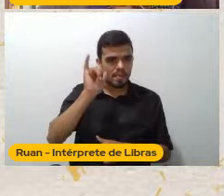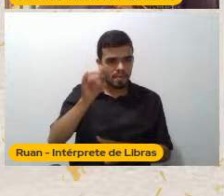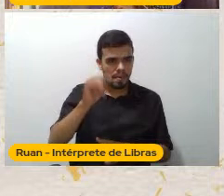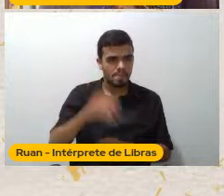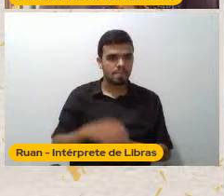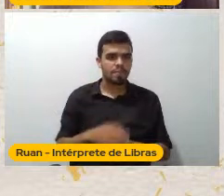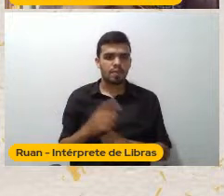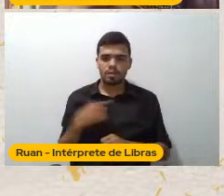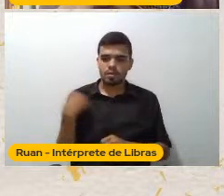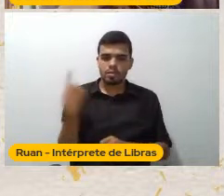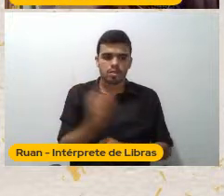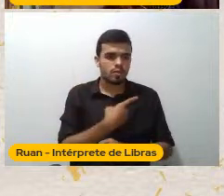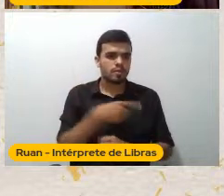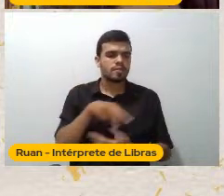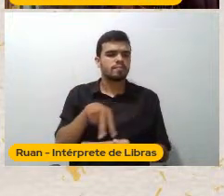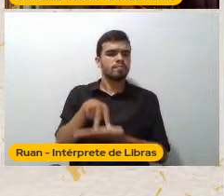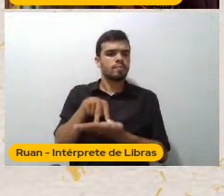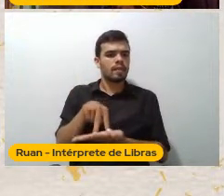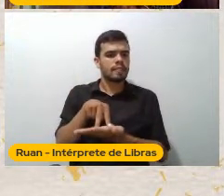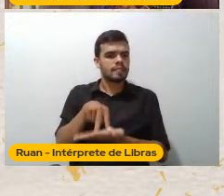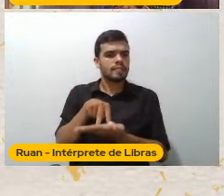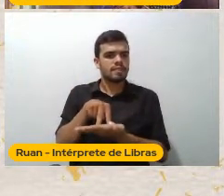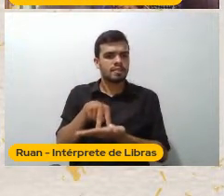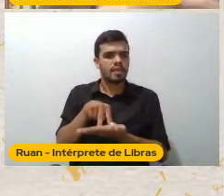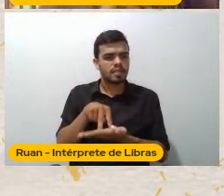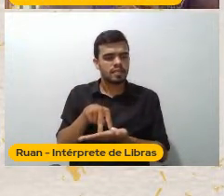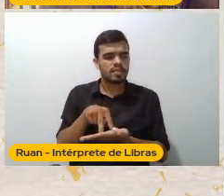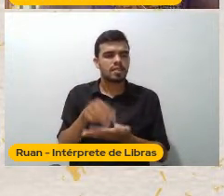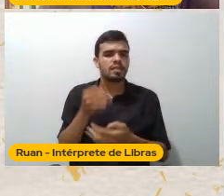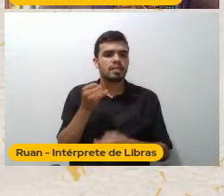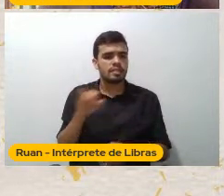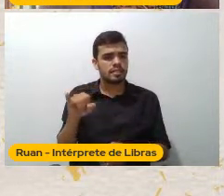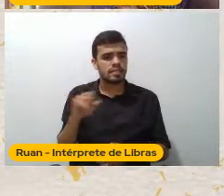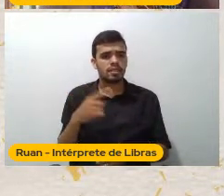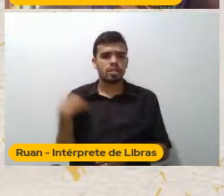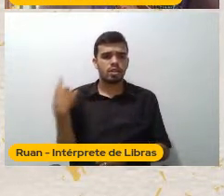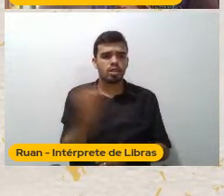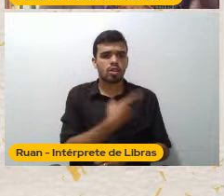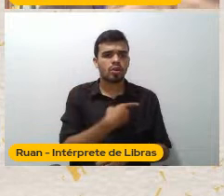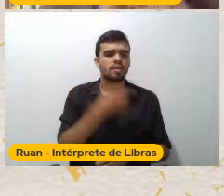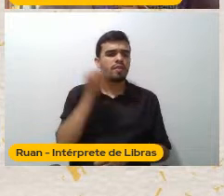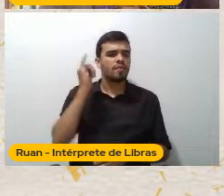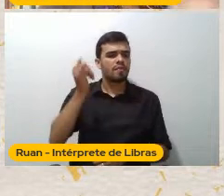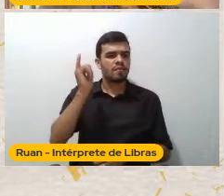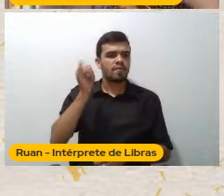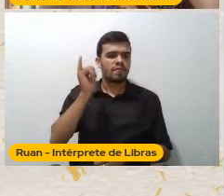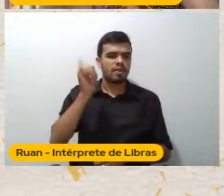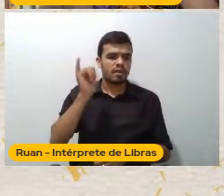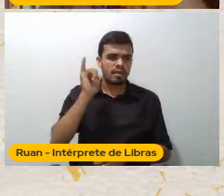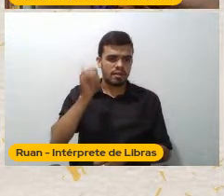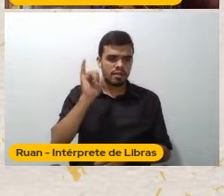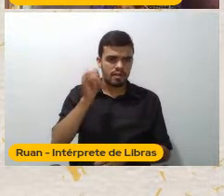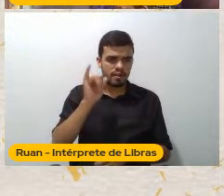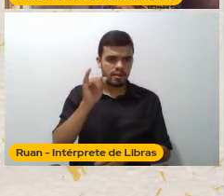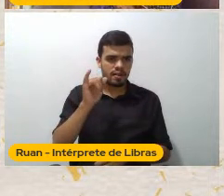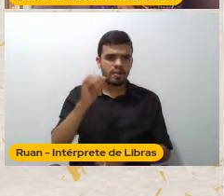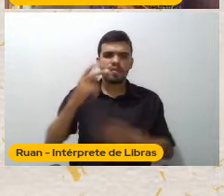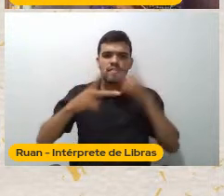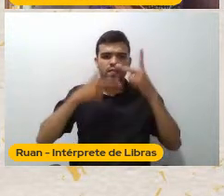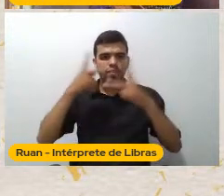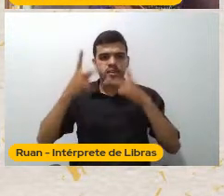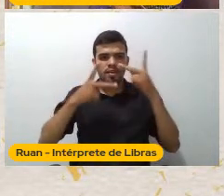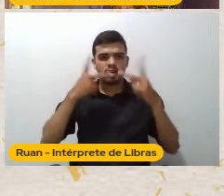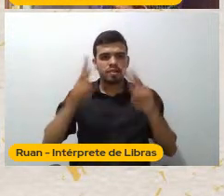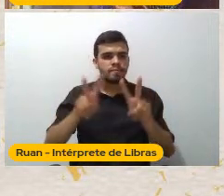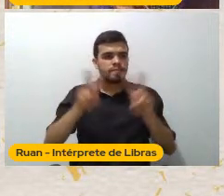vai ter Operacionalidade Se a gente Disser a nossa resistência E disser o nosso sofrimento Pela